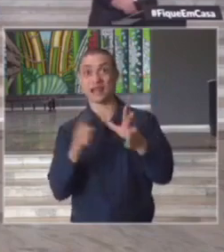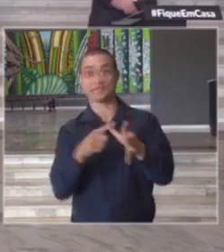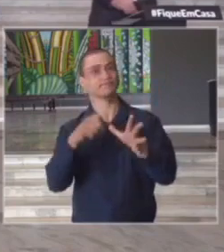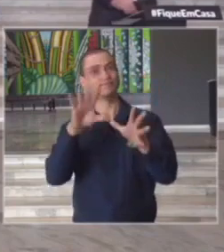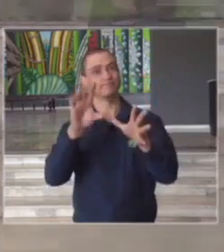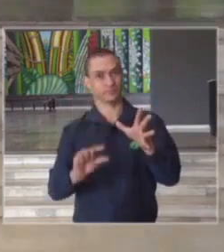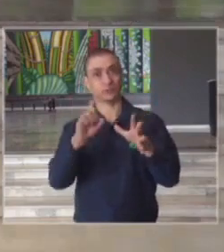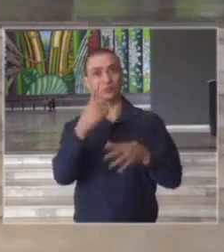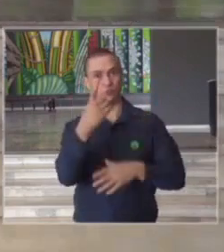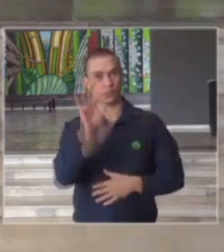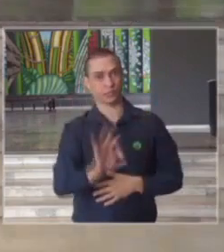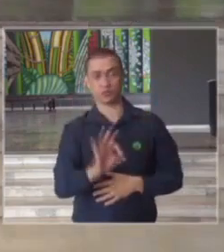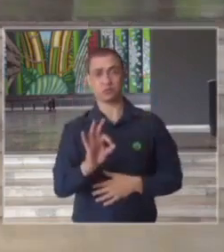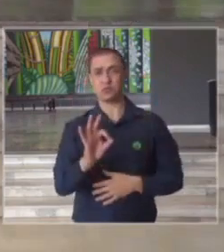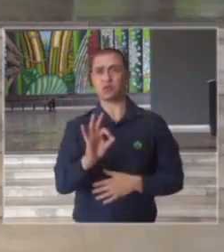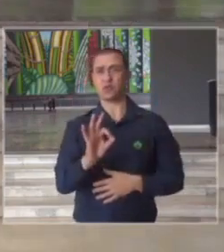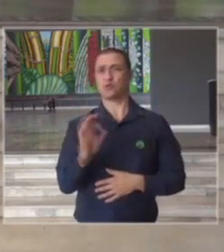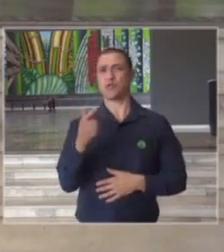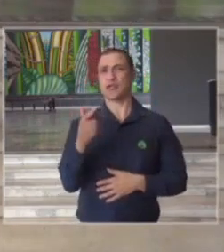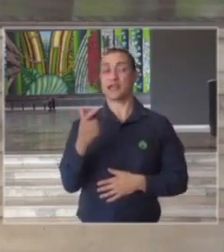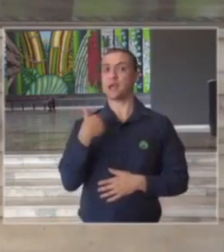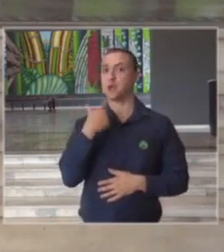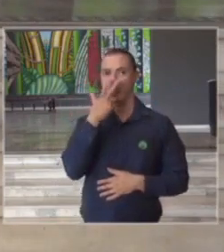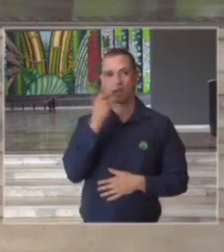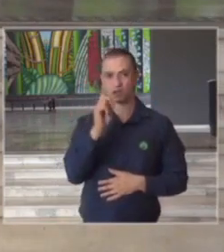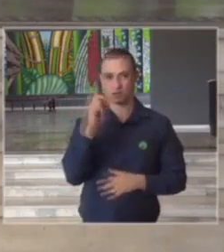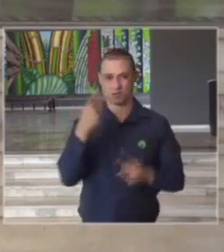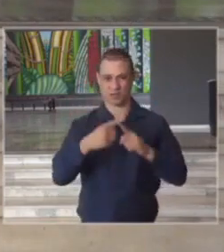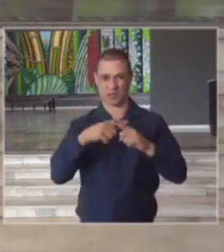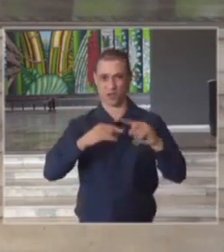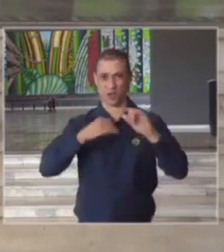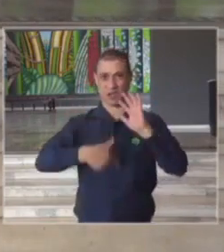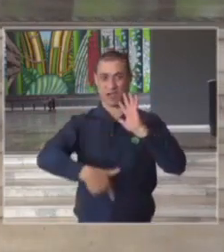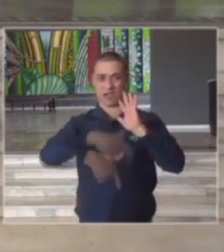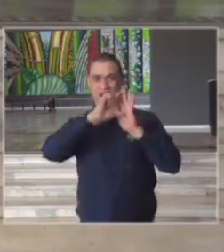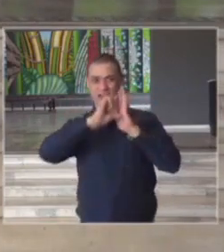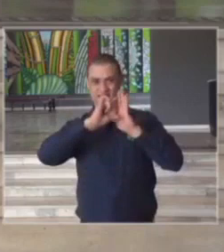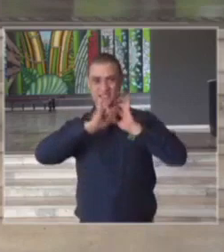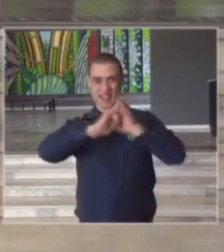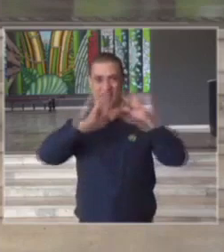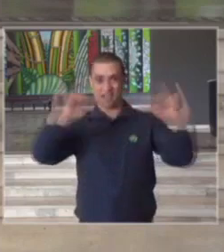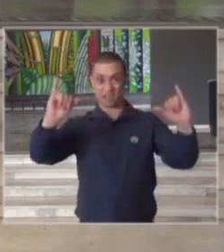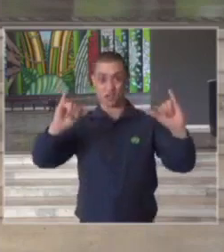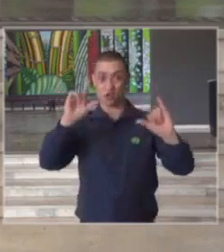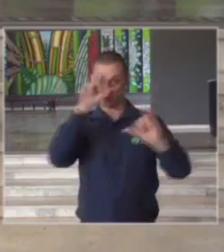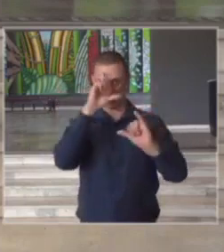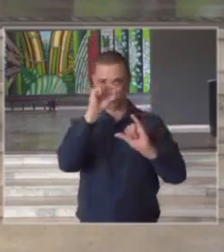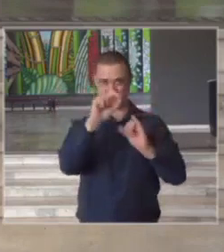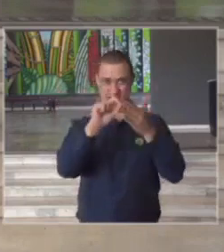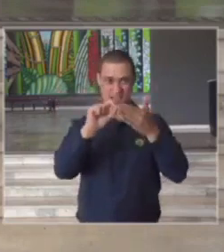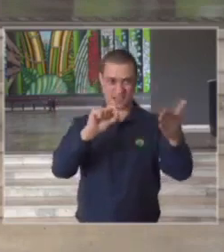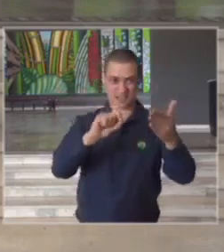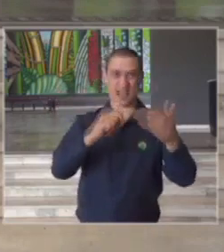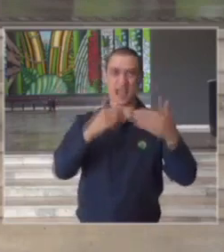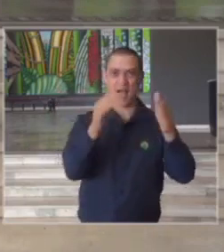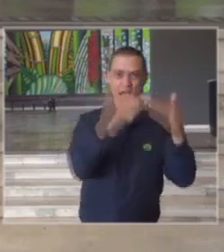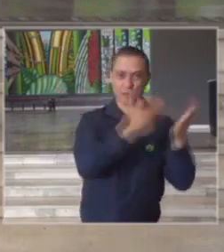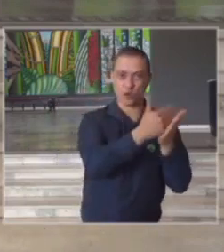não há nenhuma influência ao nosso ver da perspectiva de alguma flexibilização